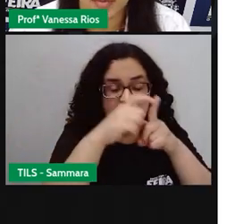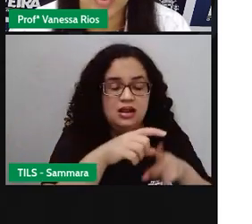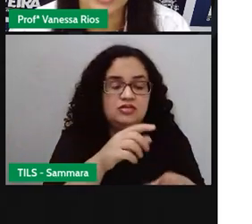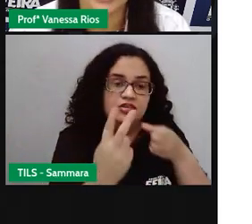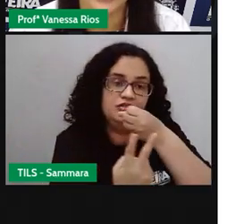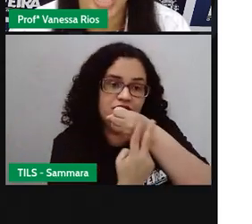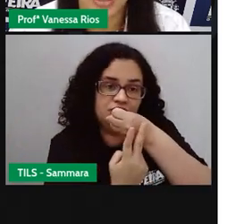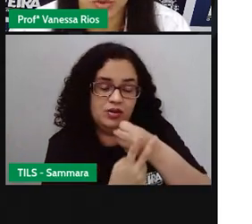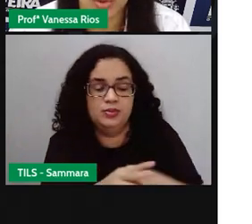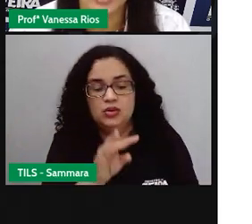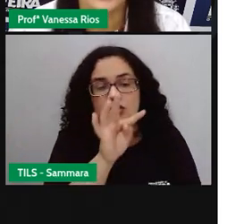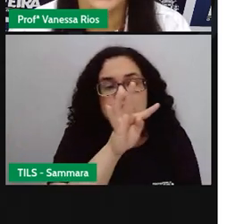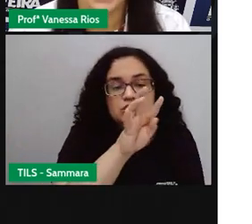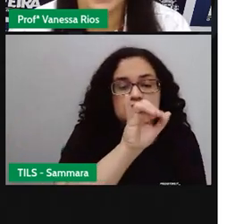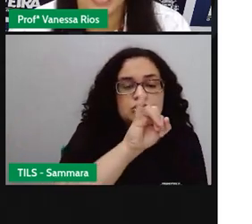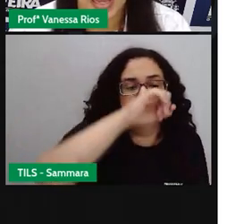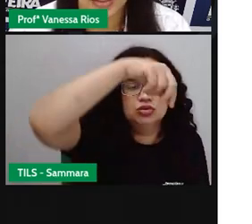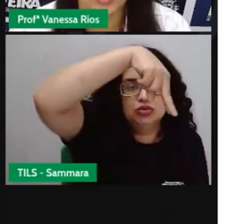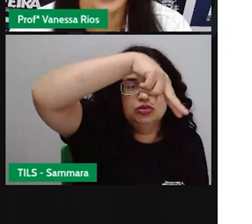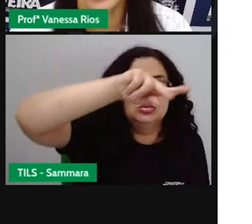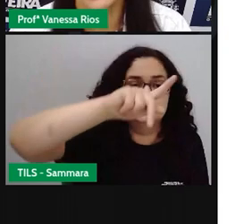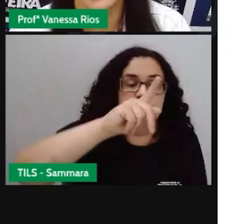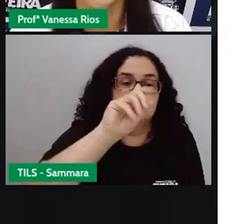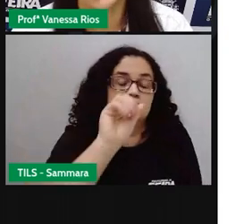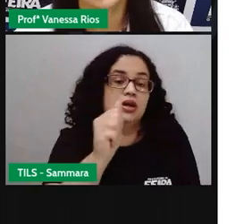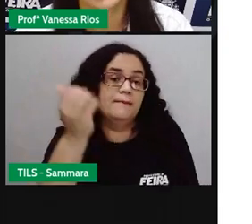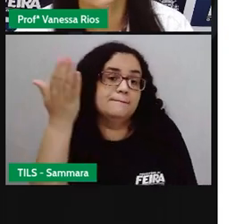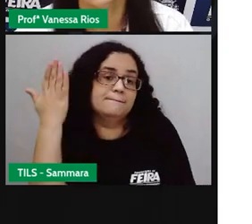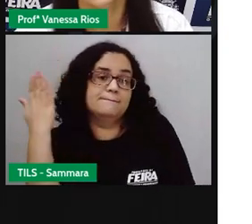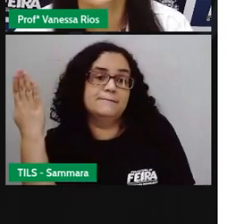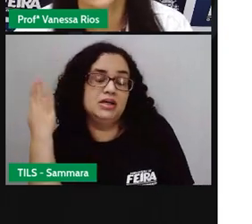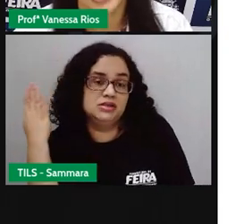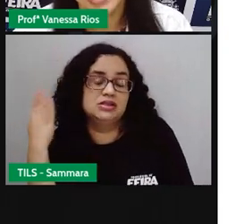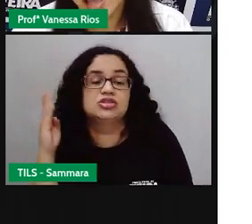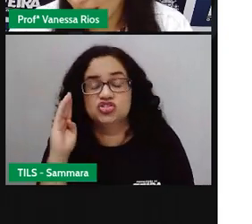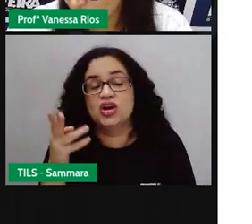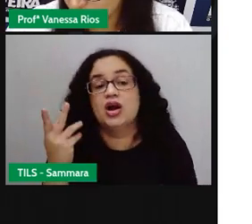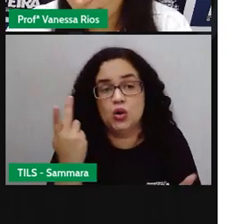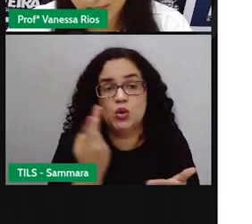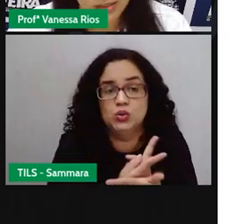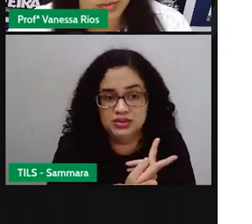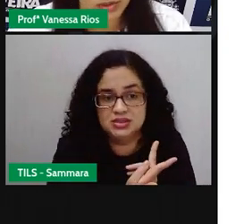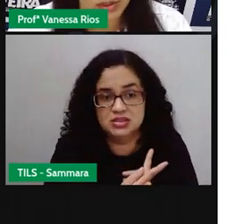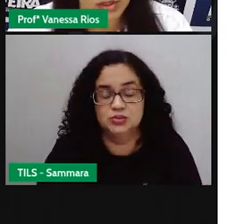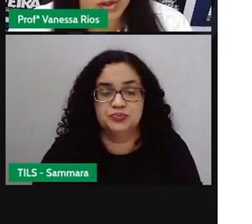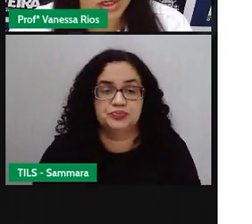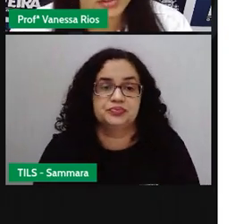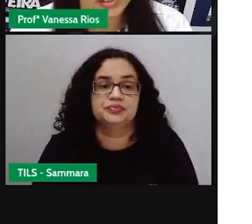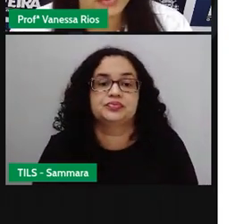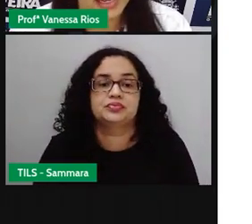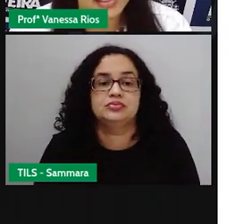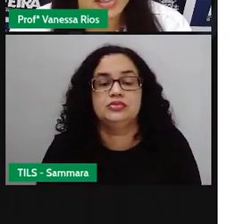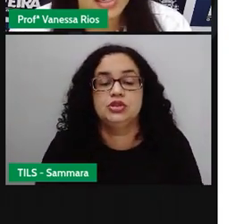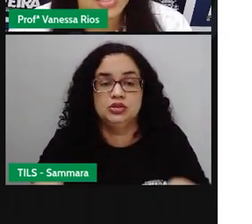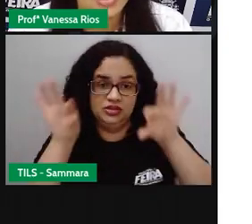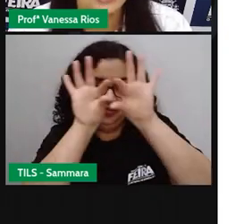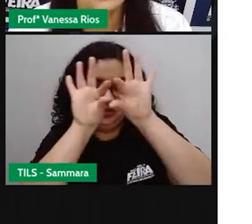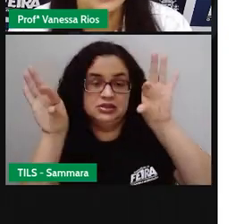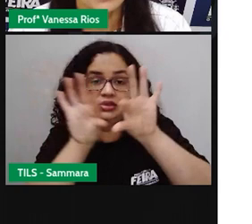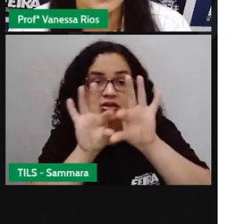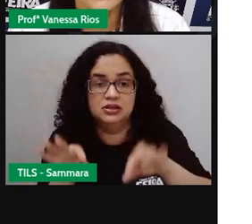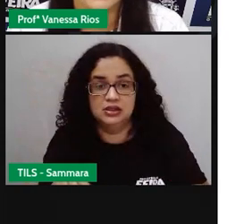verbo que está no passado, porque se refere a algo que já aconteceu. Olha outra frase.